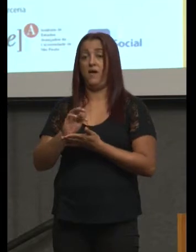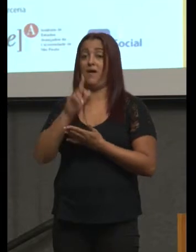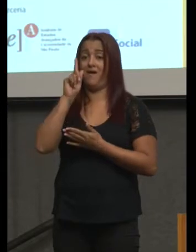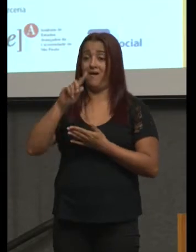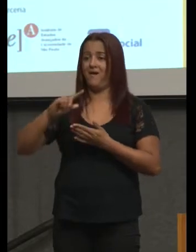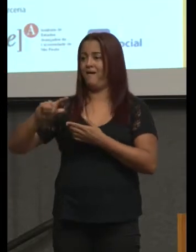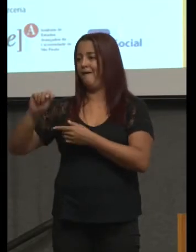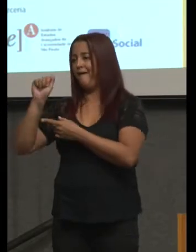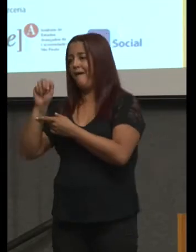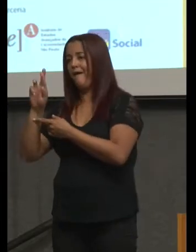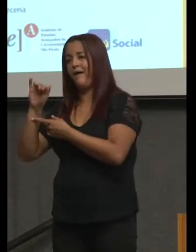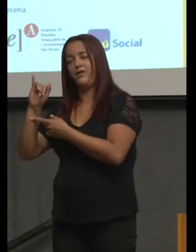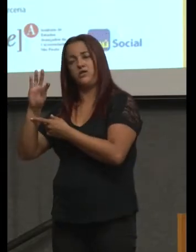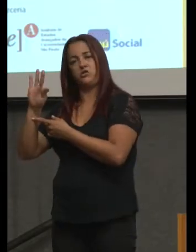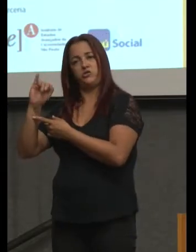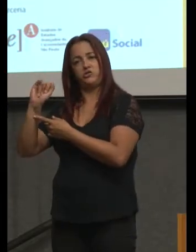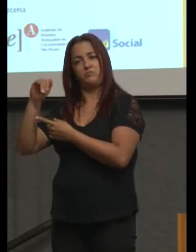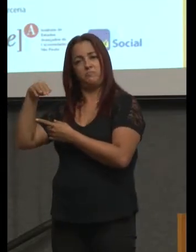estou nem aí.